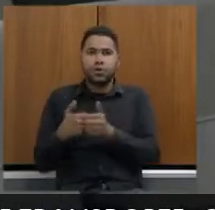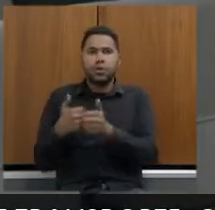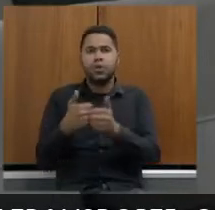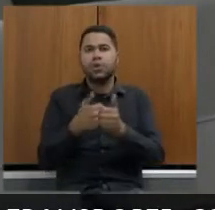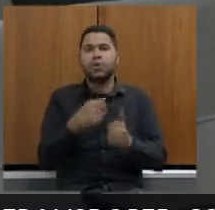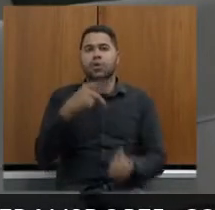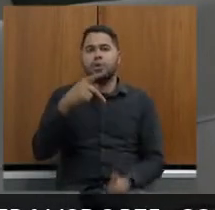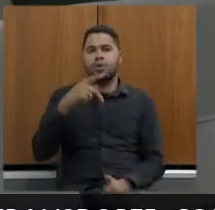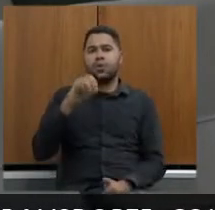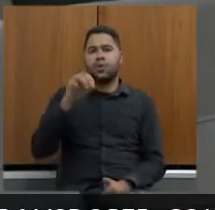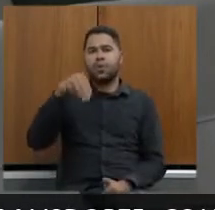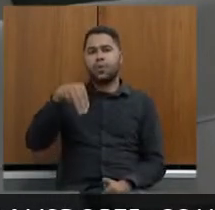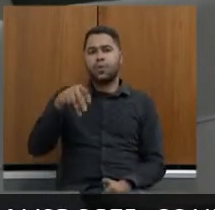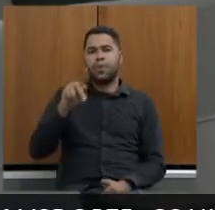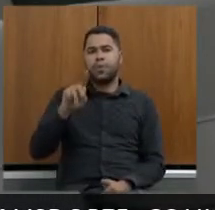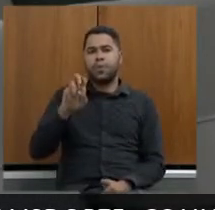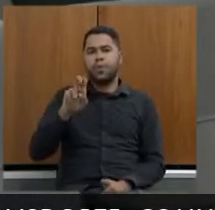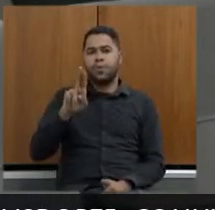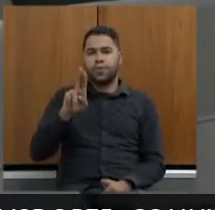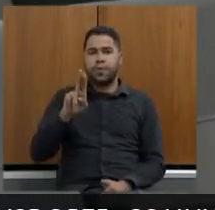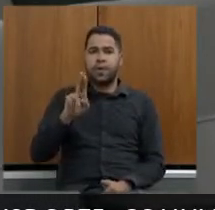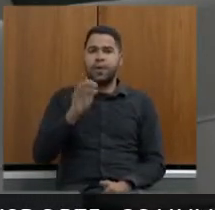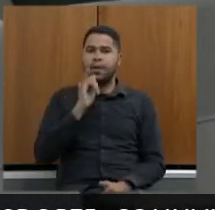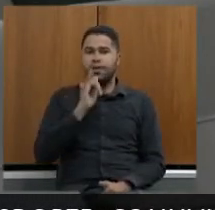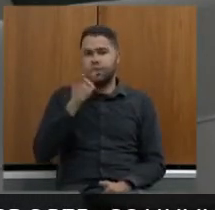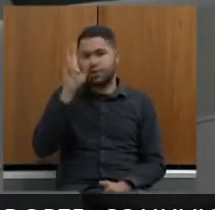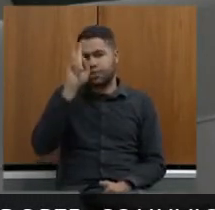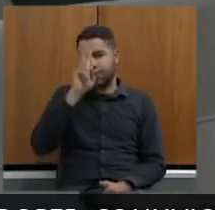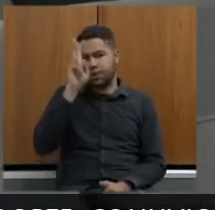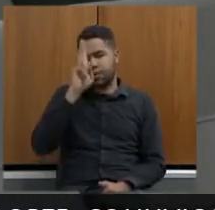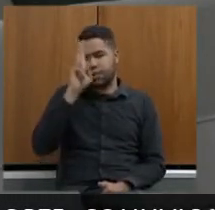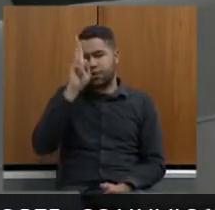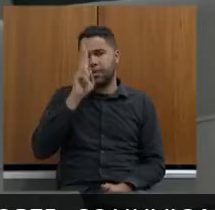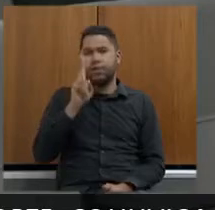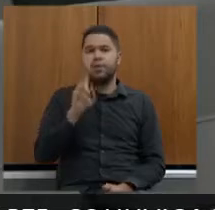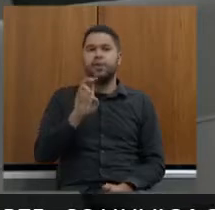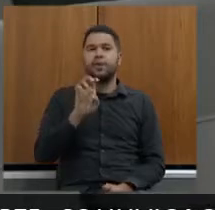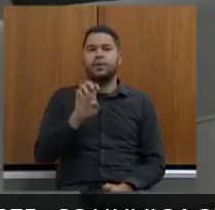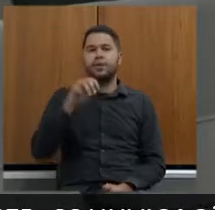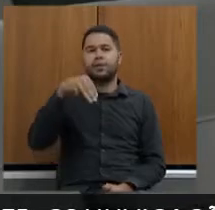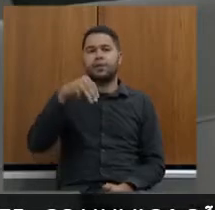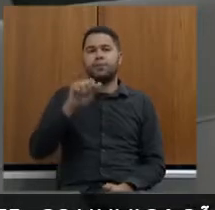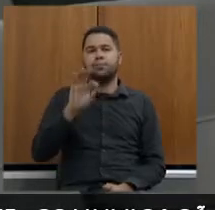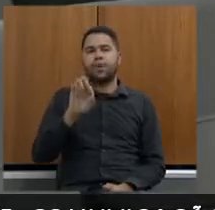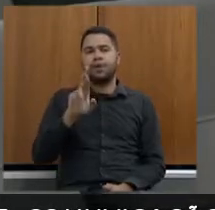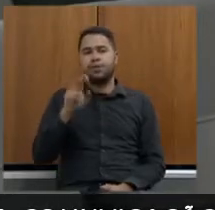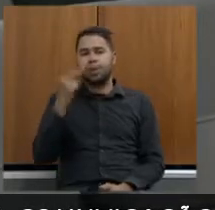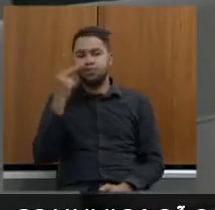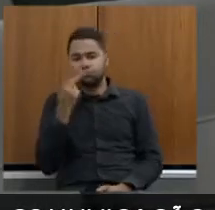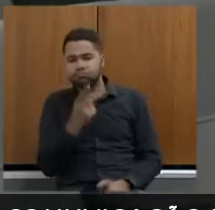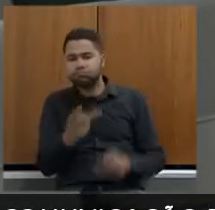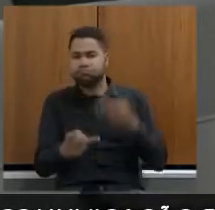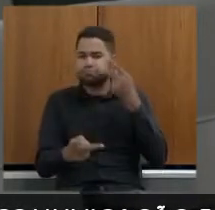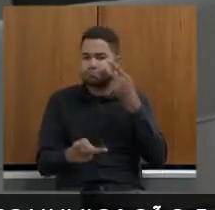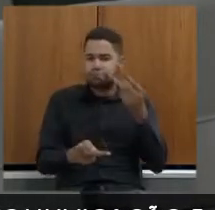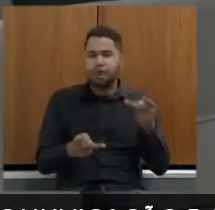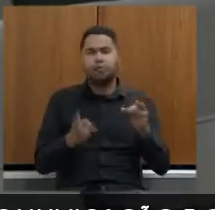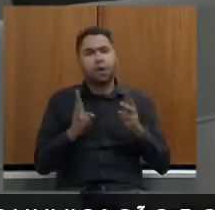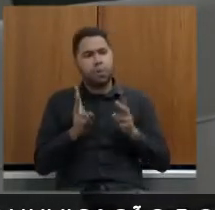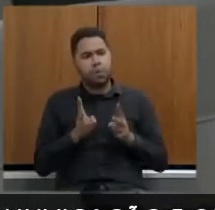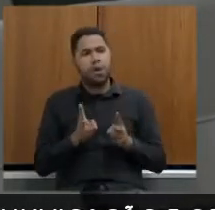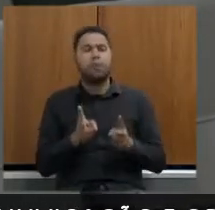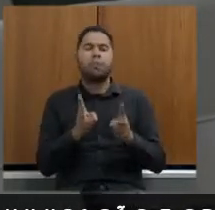Pompeu então quando vamos fazer pela Emater algumas visitas ali para dentro a gente vai seguindo